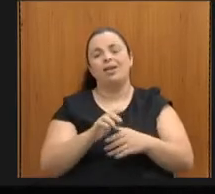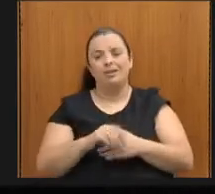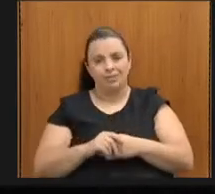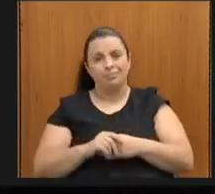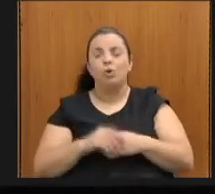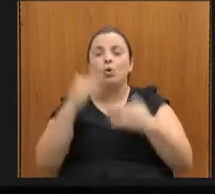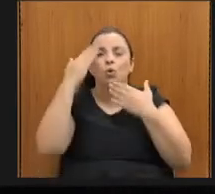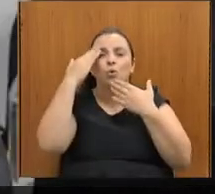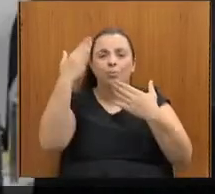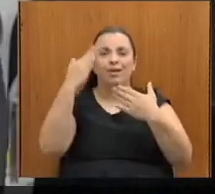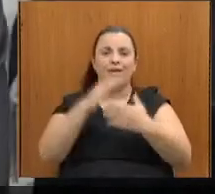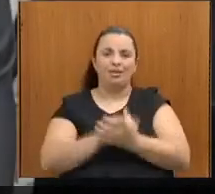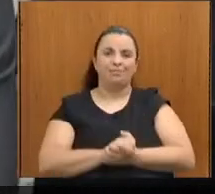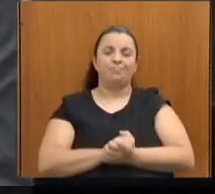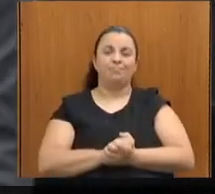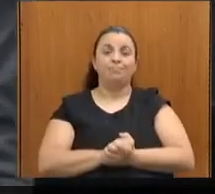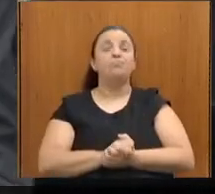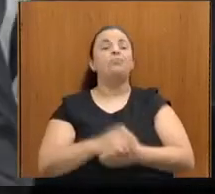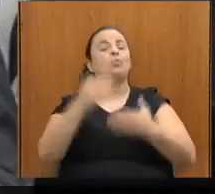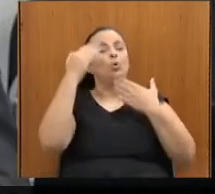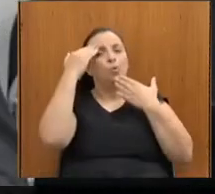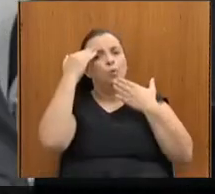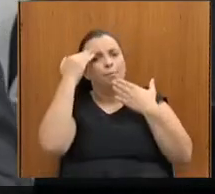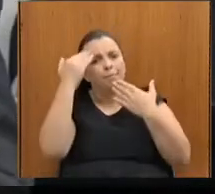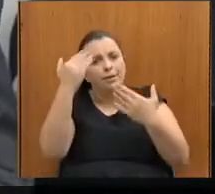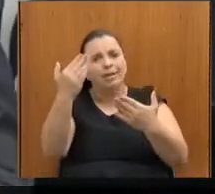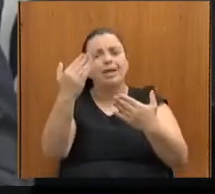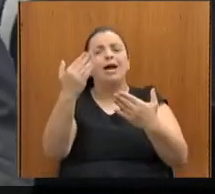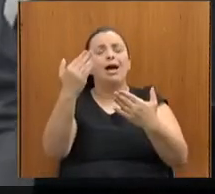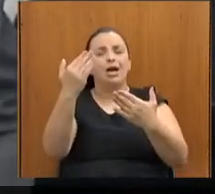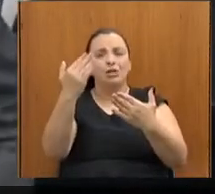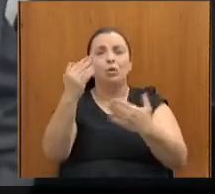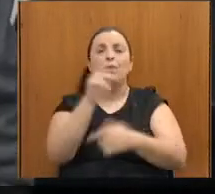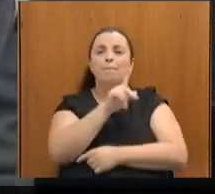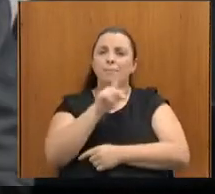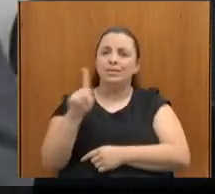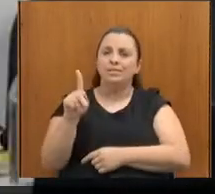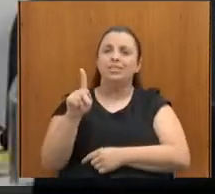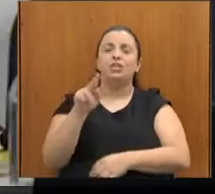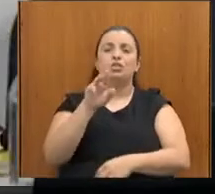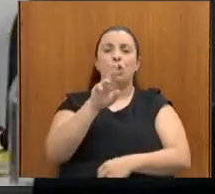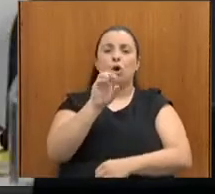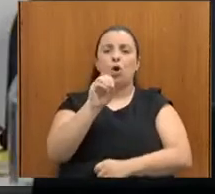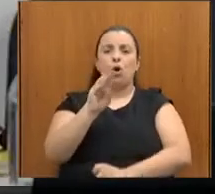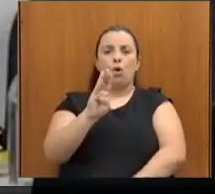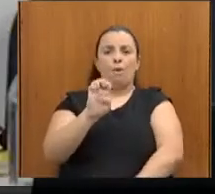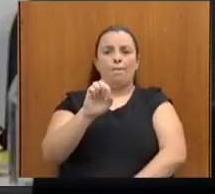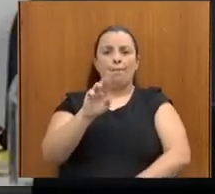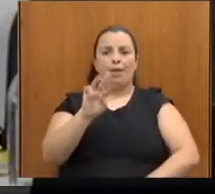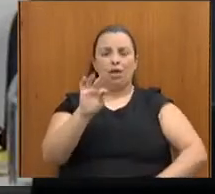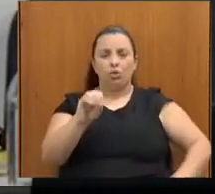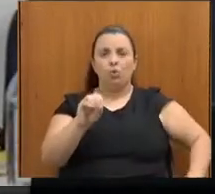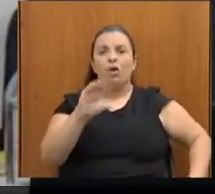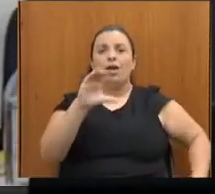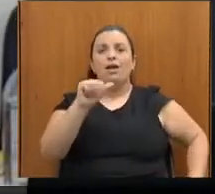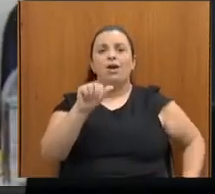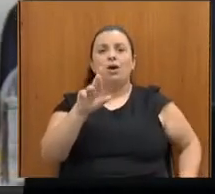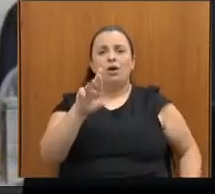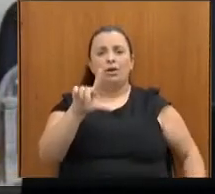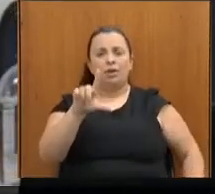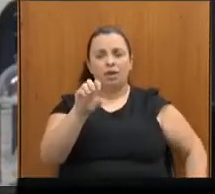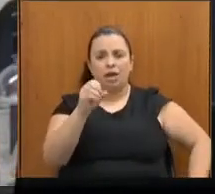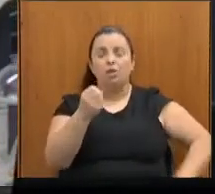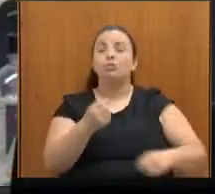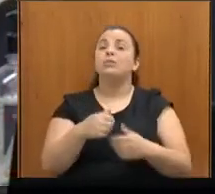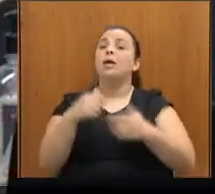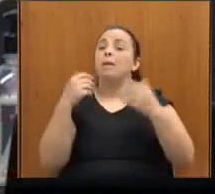Obrigado. Muito obrigado, nosso grande presidente Roberto Carlos, mais uma vez, parabéns pelo trabalho